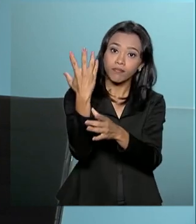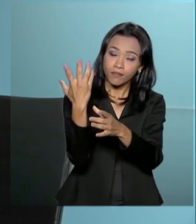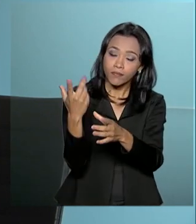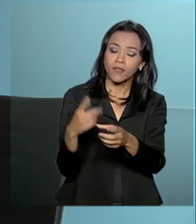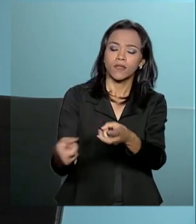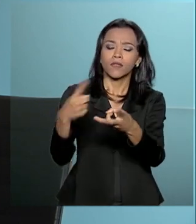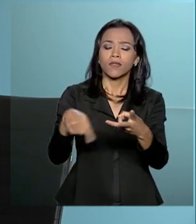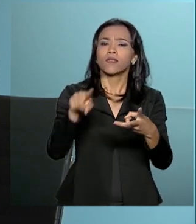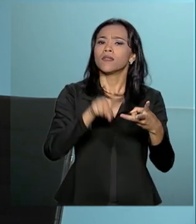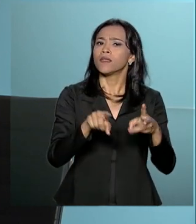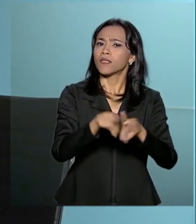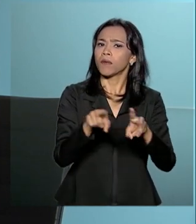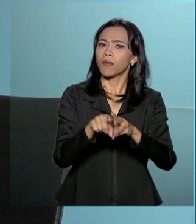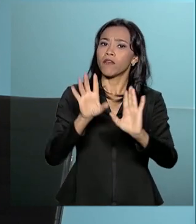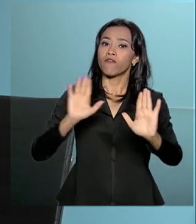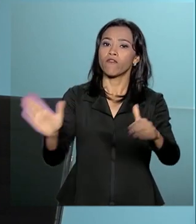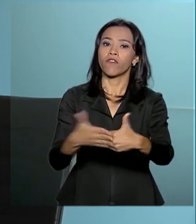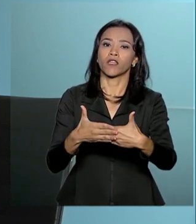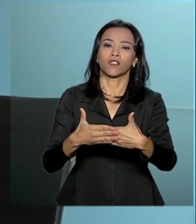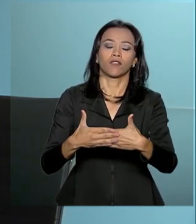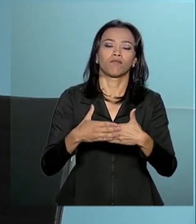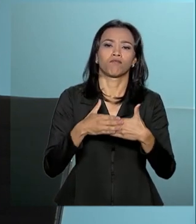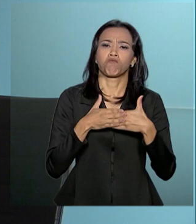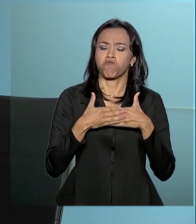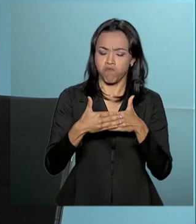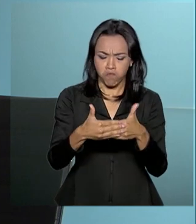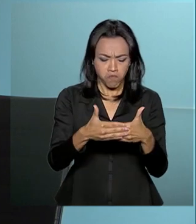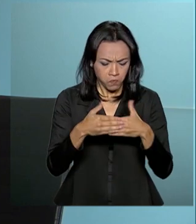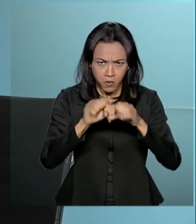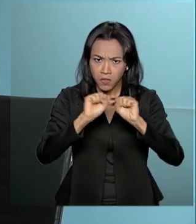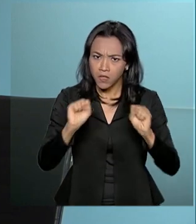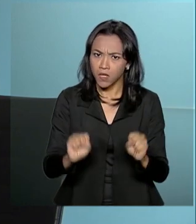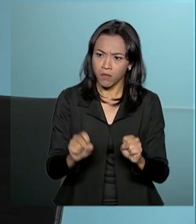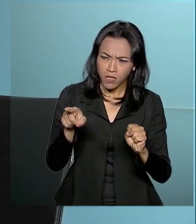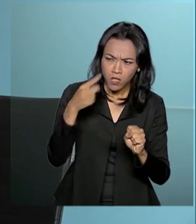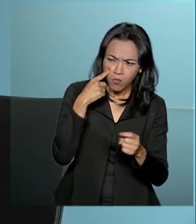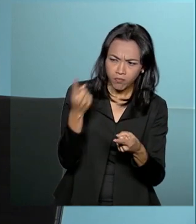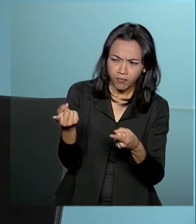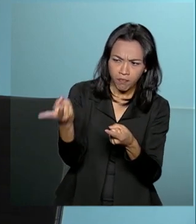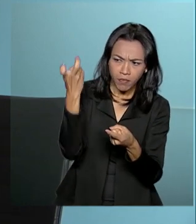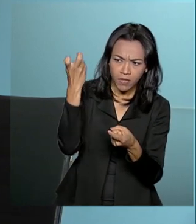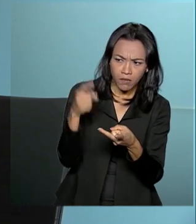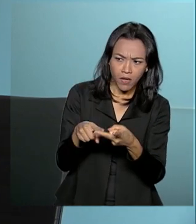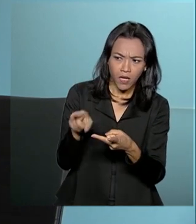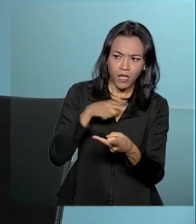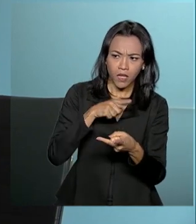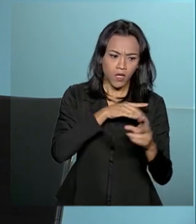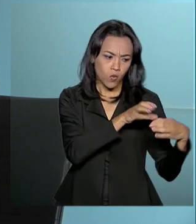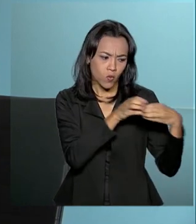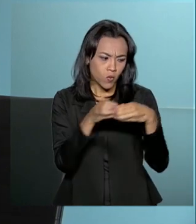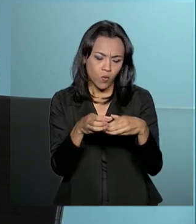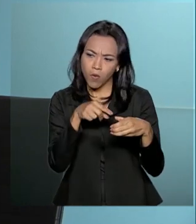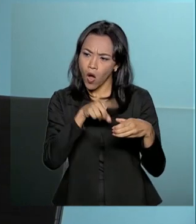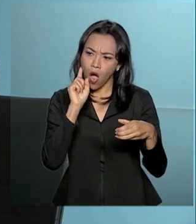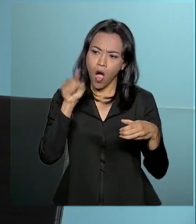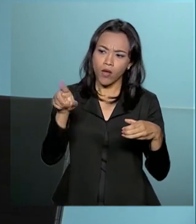vai ter um mecanismo que fecha o sistema. que é? Se eu detectei o caso, eu tenho uma equipe para sancionar